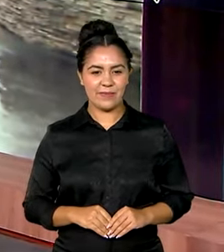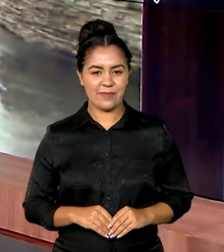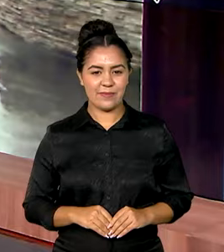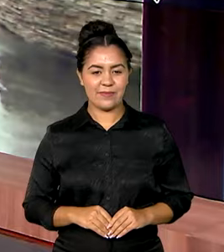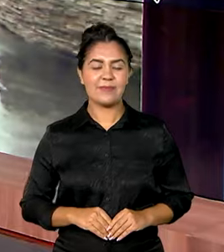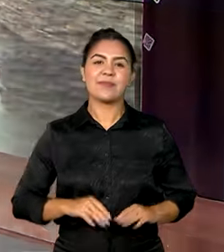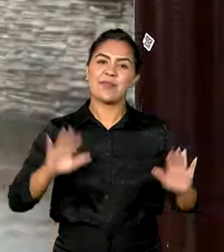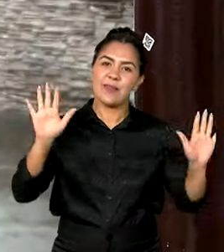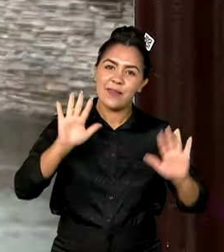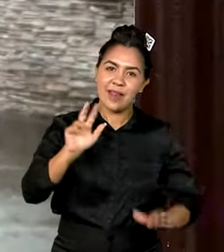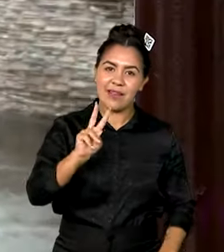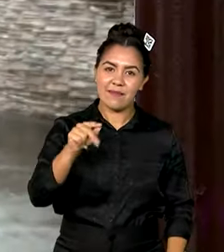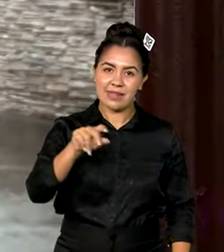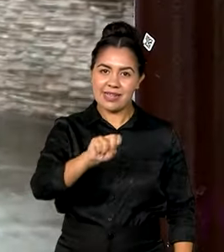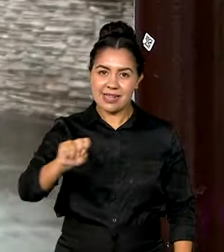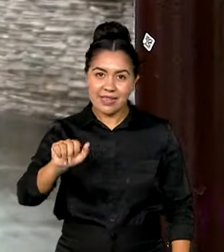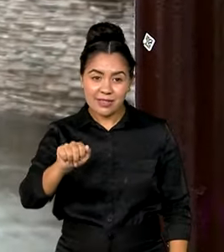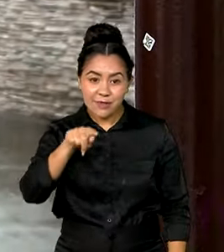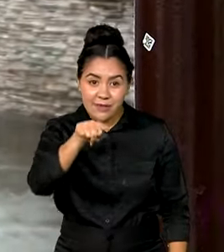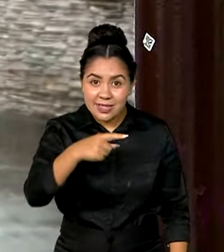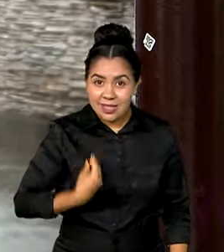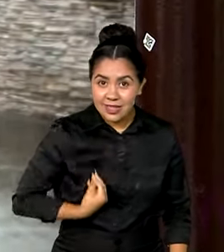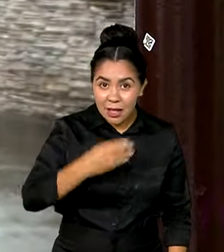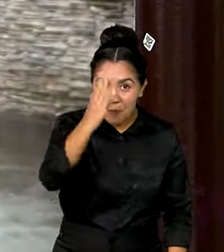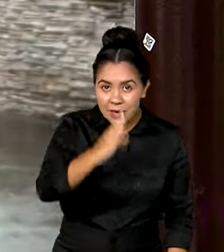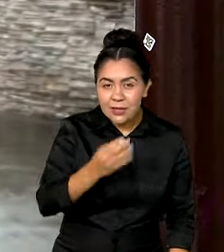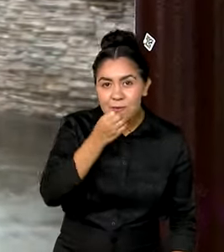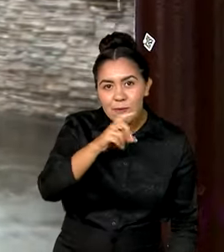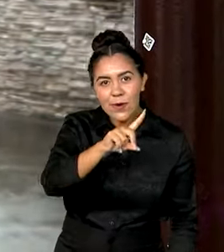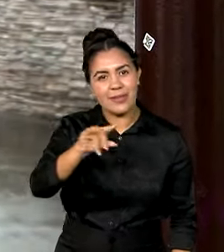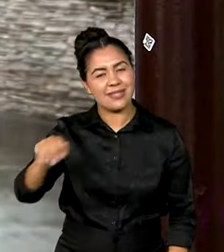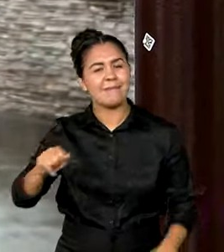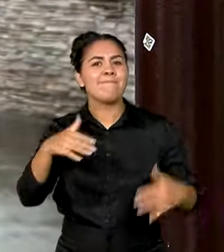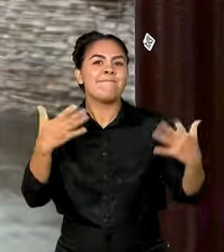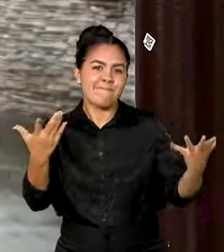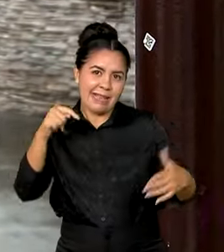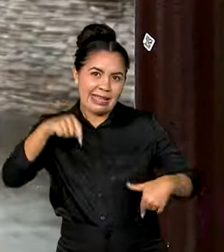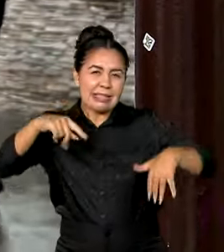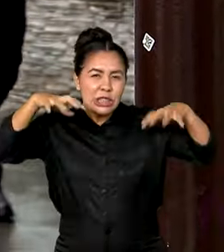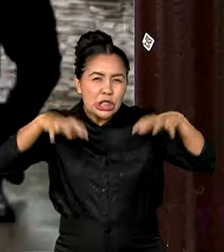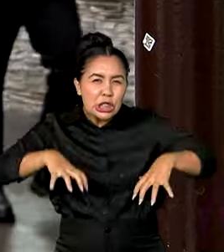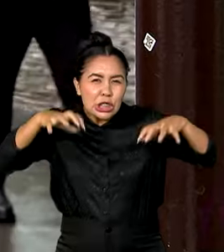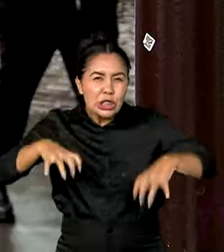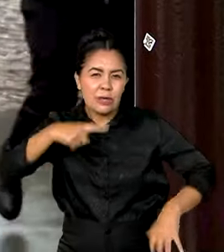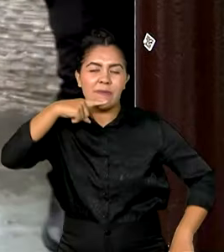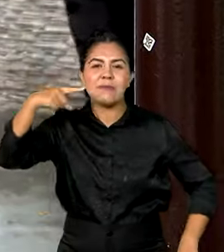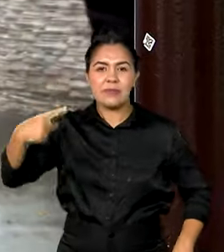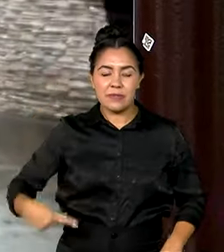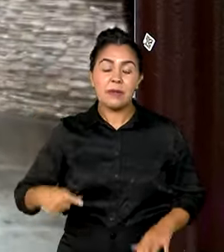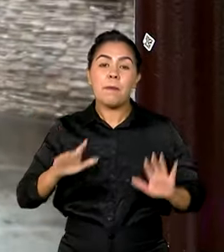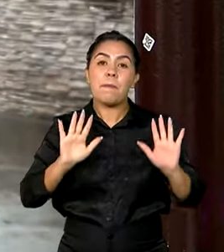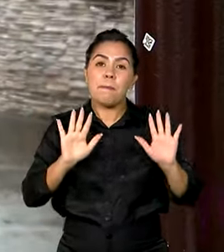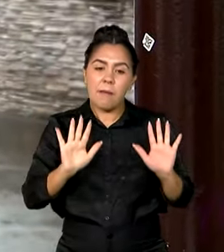Oi, Vanessa, bom dia para você aí no Brasil. Pois é, tempo bem chuvoso por aqui, mas bom, hoje